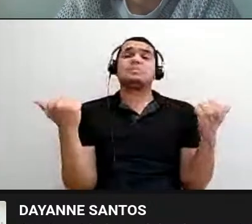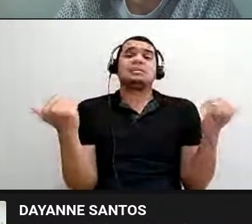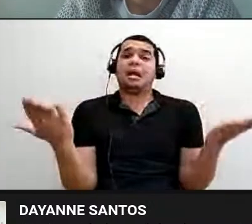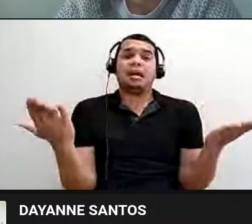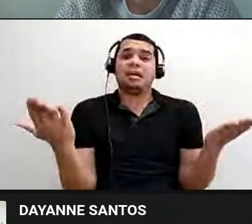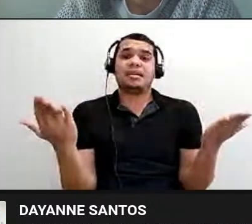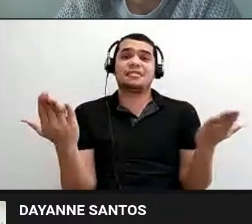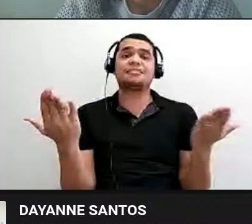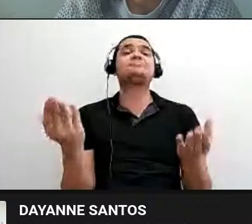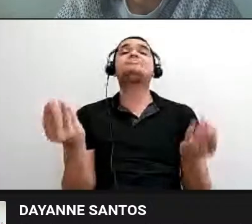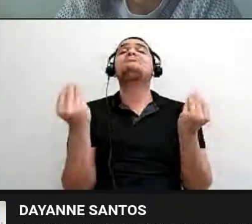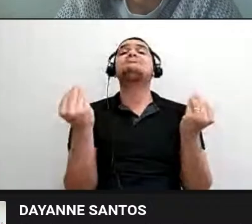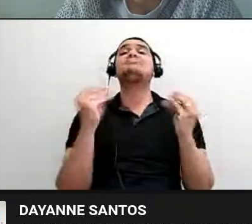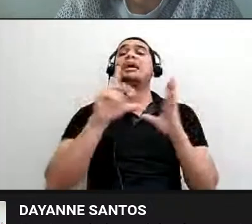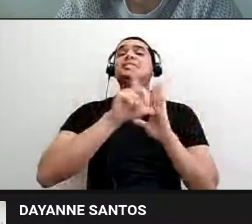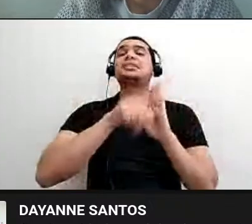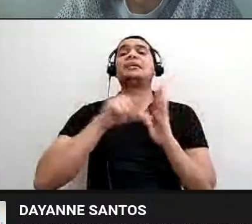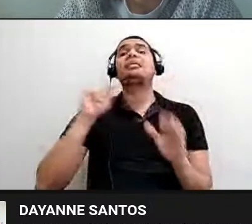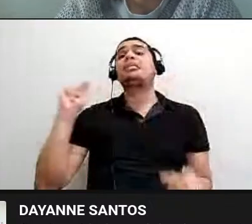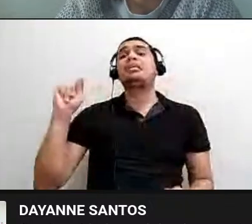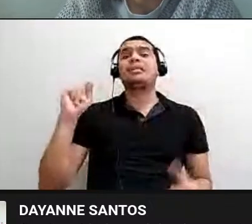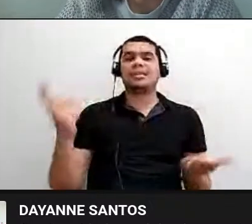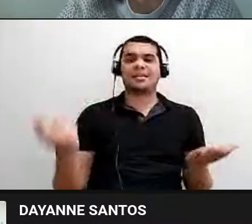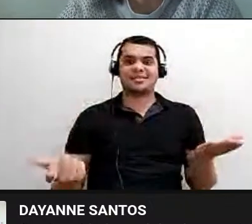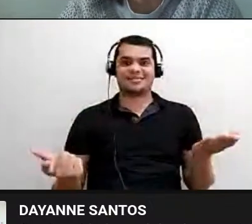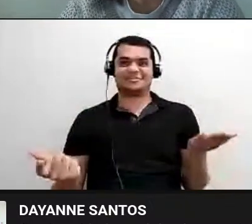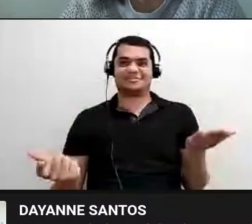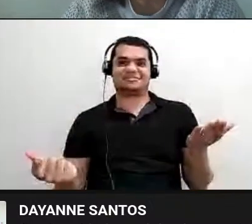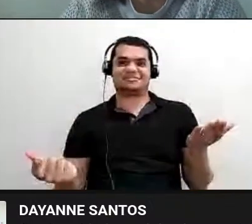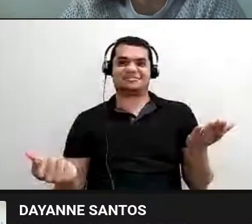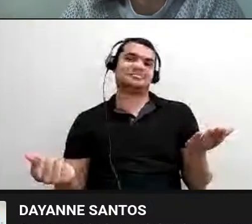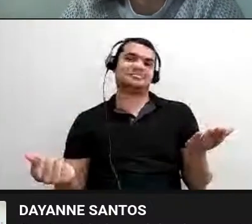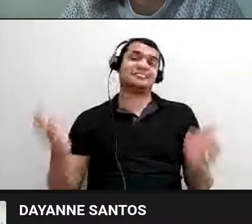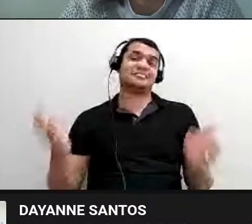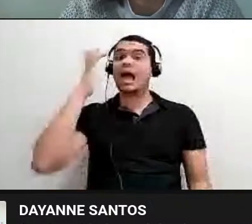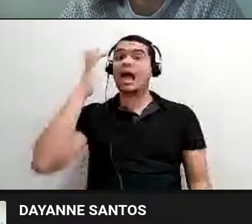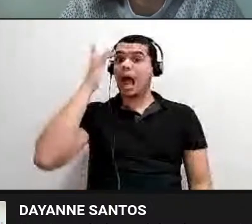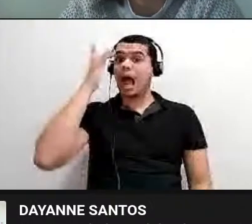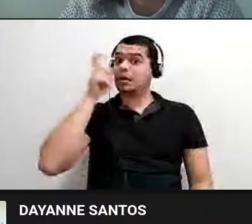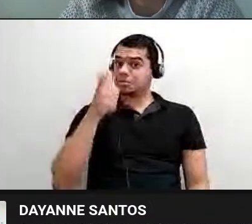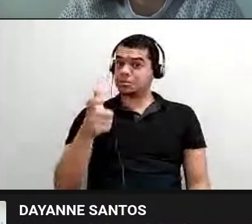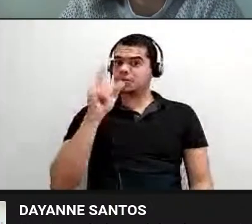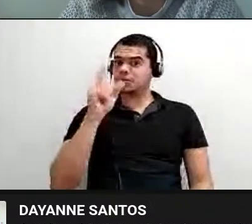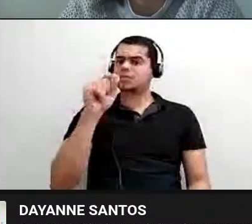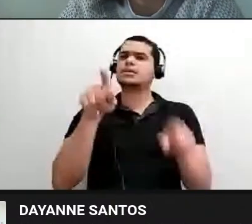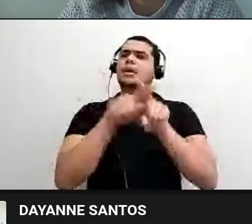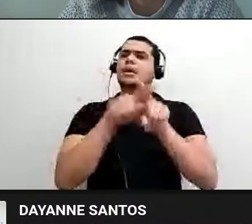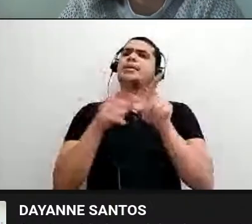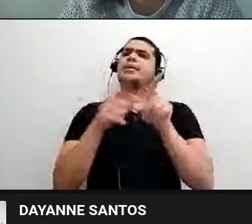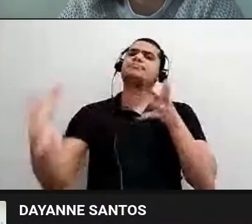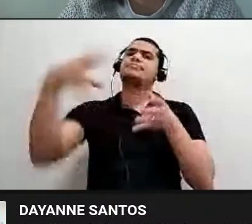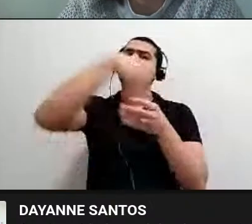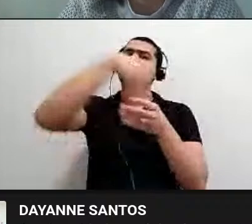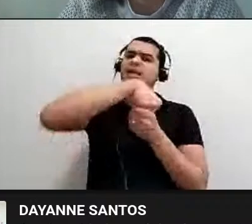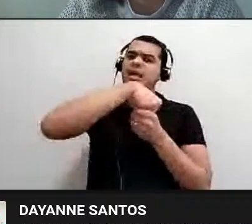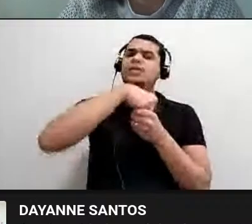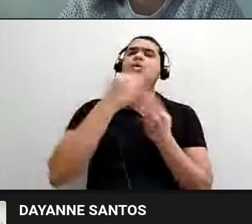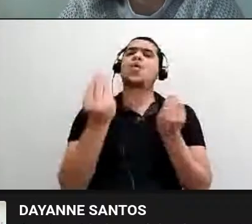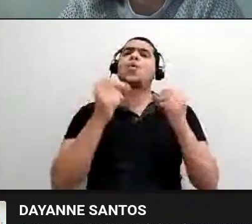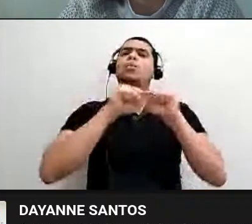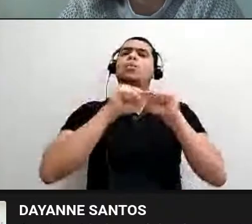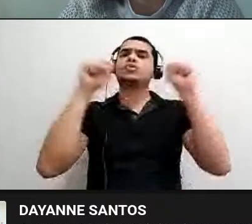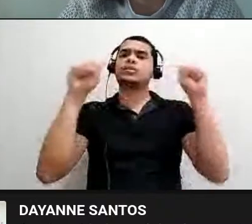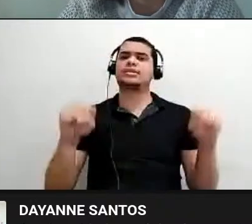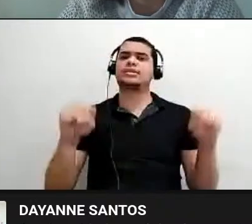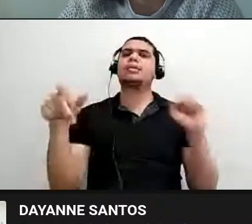né, é, e eu acho interessante que isso também tá dentro do, do sistema dessa ciência que